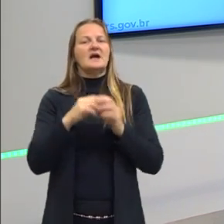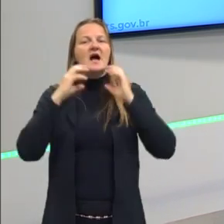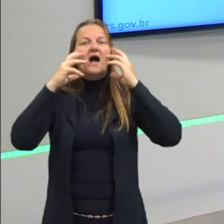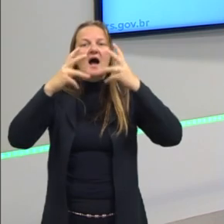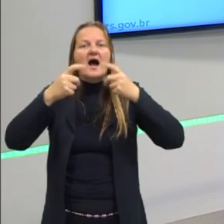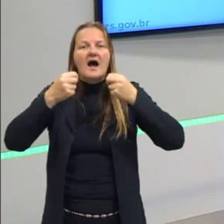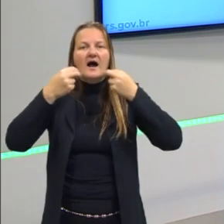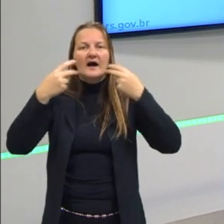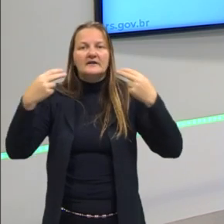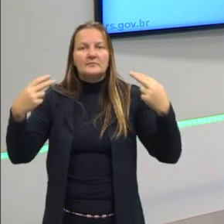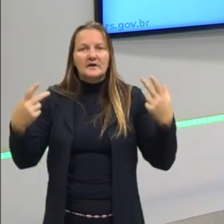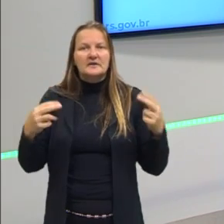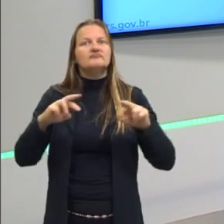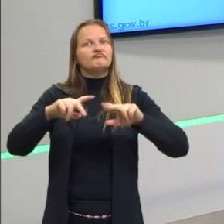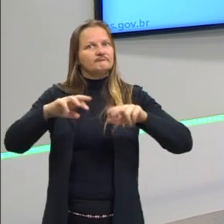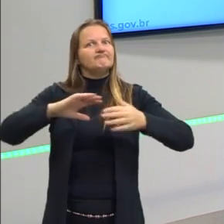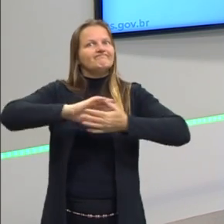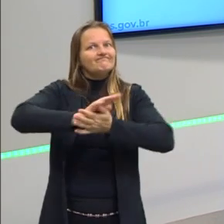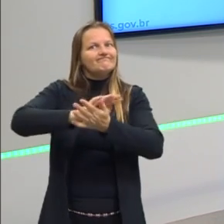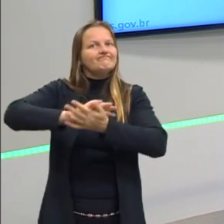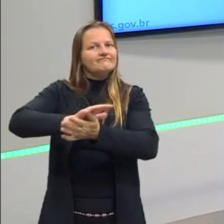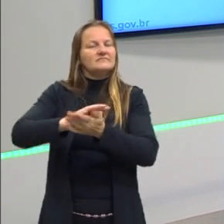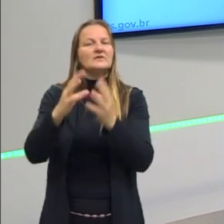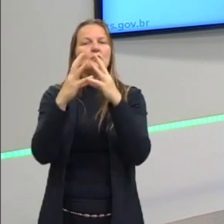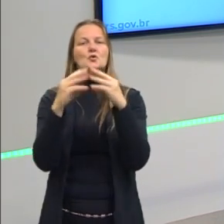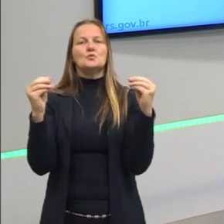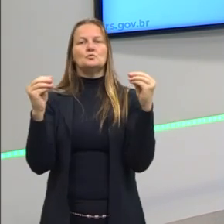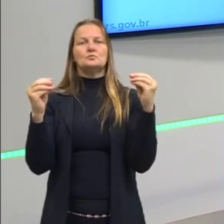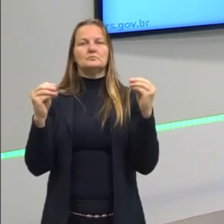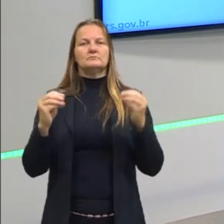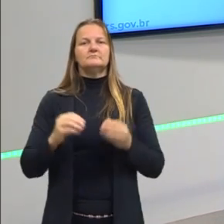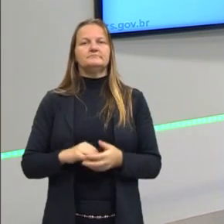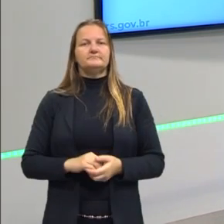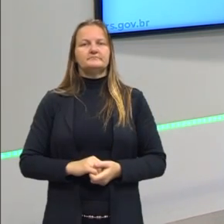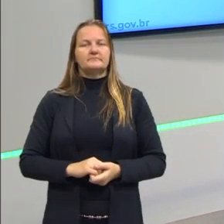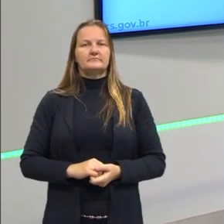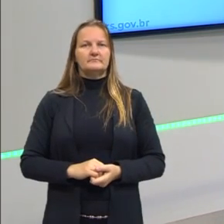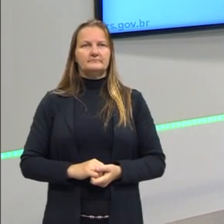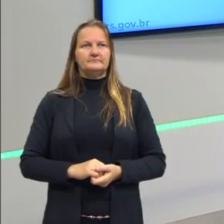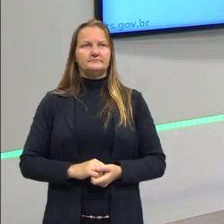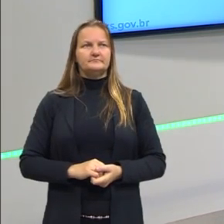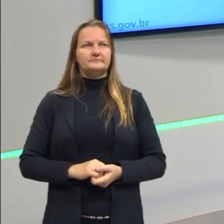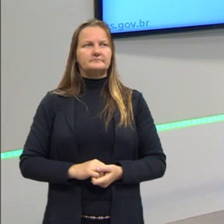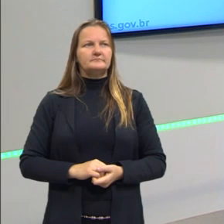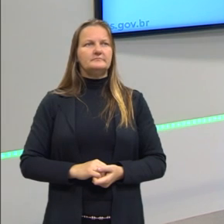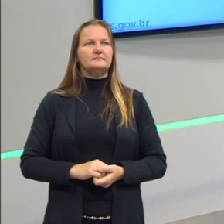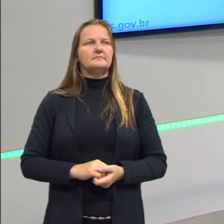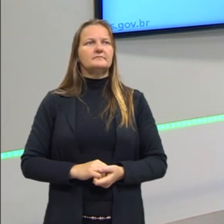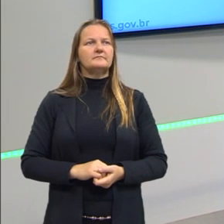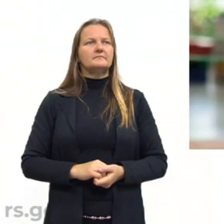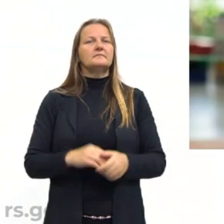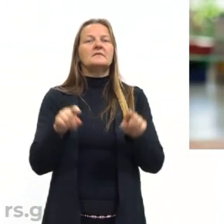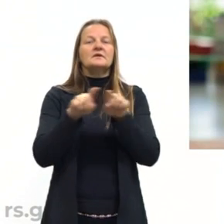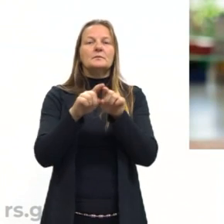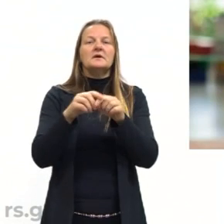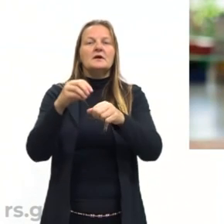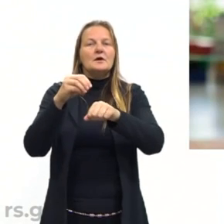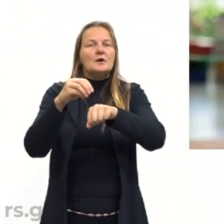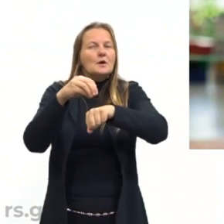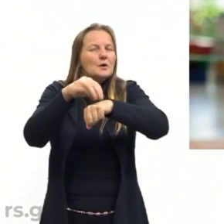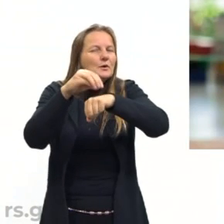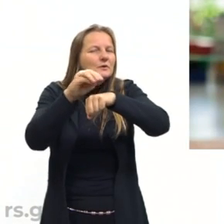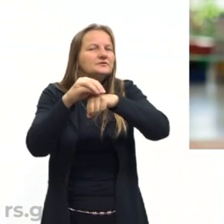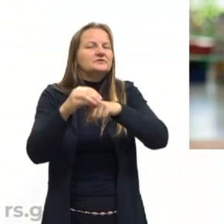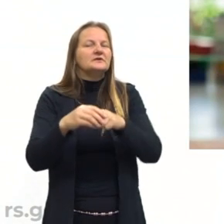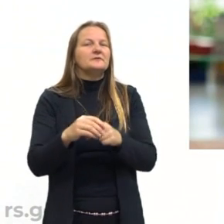tinha aqui, alguns chegaram a ser extintos, infelizmente. E deixar a recomendação aqui do